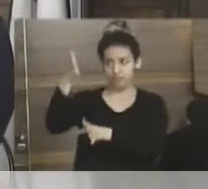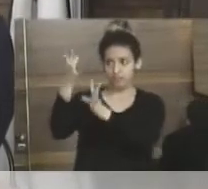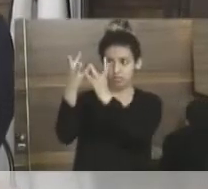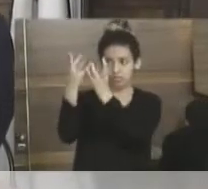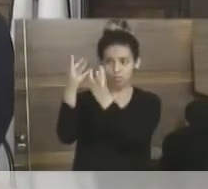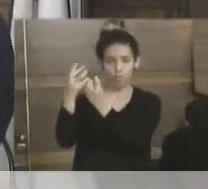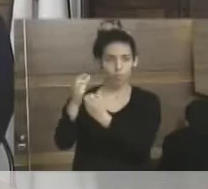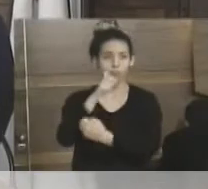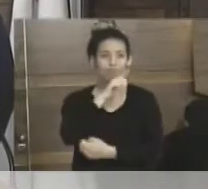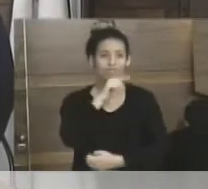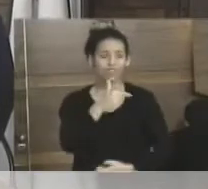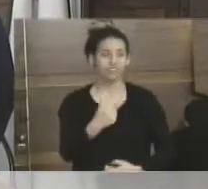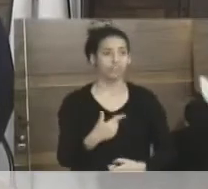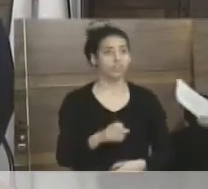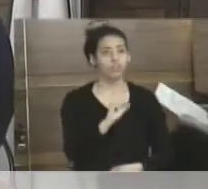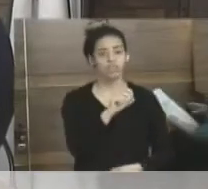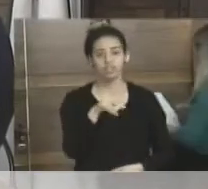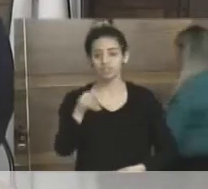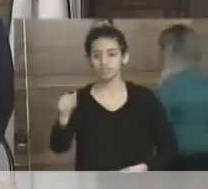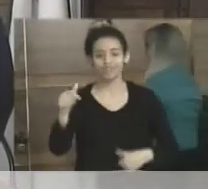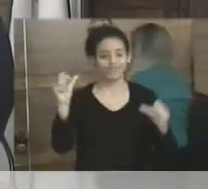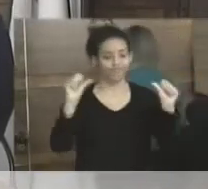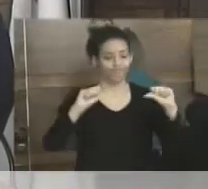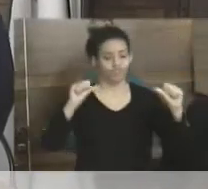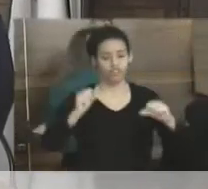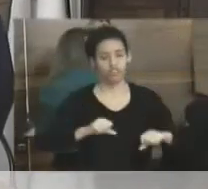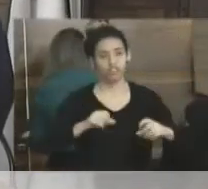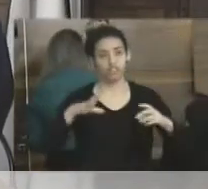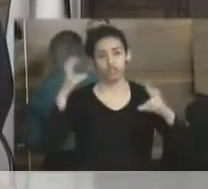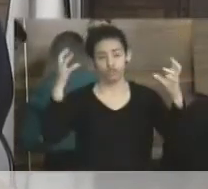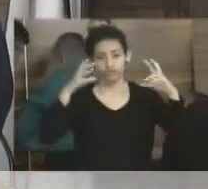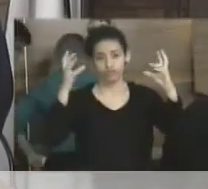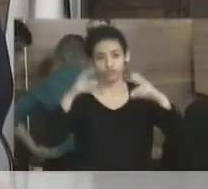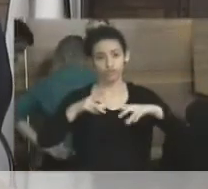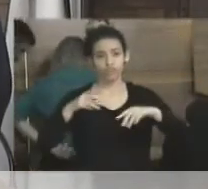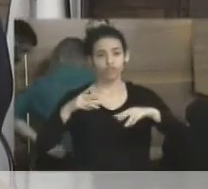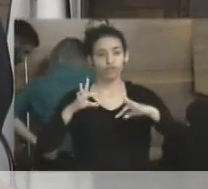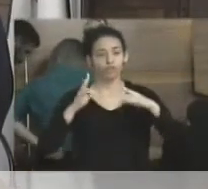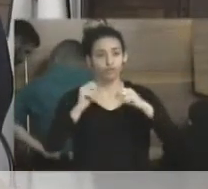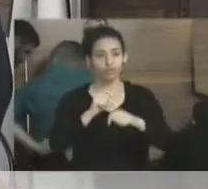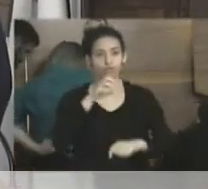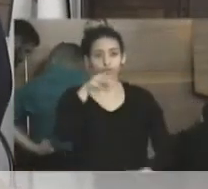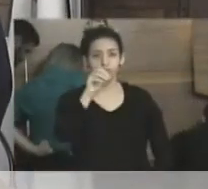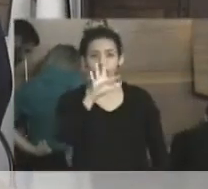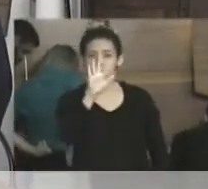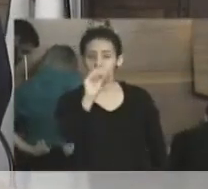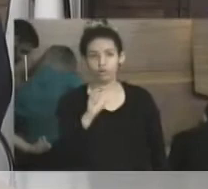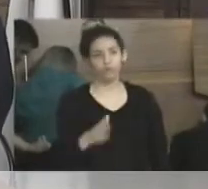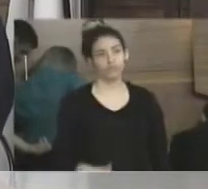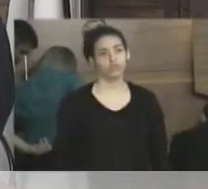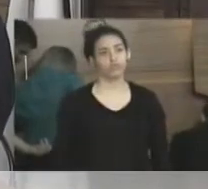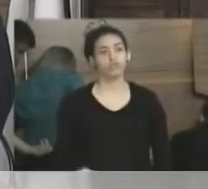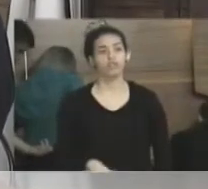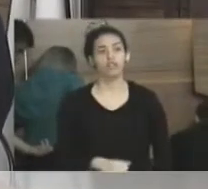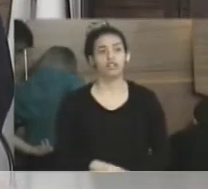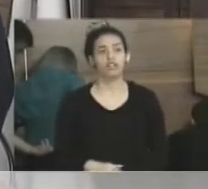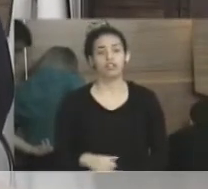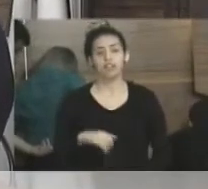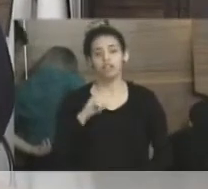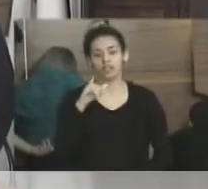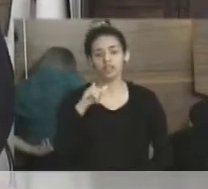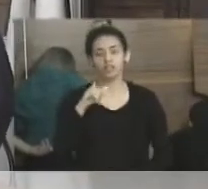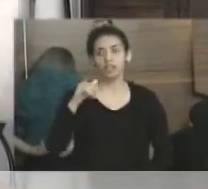Bom, a unidade de saúde está com muitas infiltrações. Gente, uma unidade de saúde, bactéria prolifera, infiltração